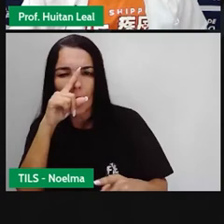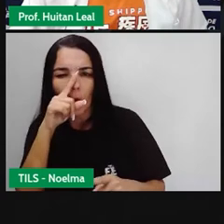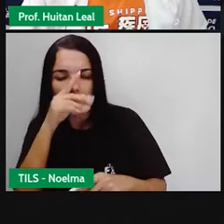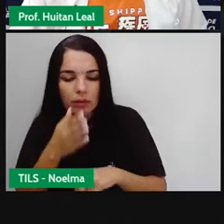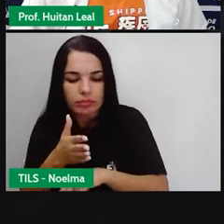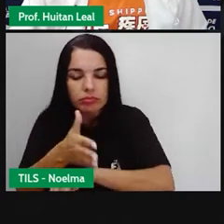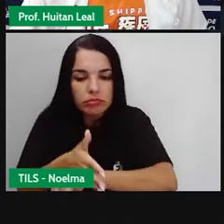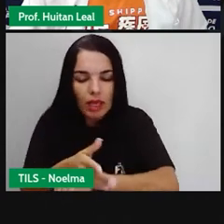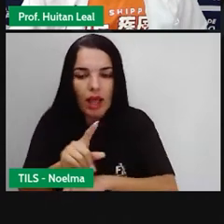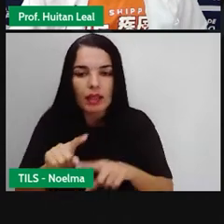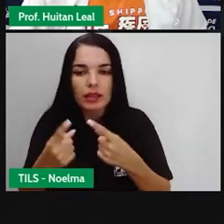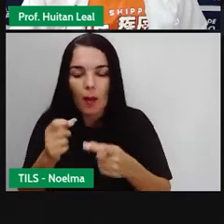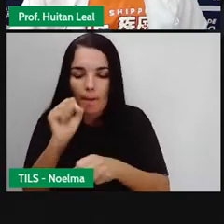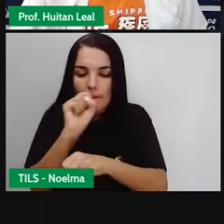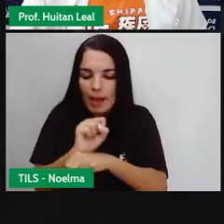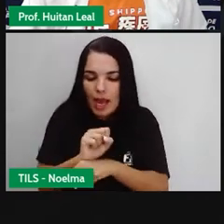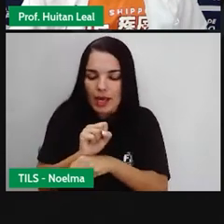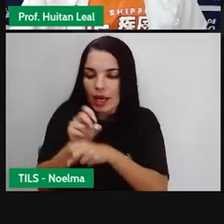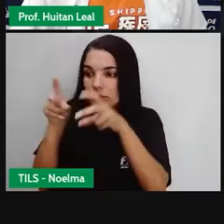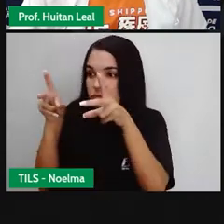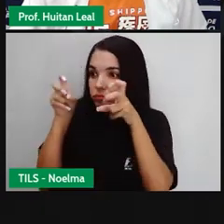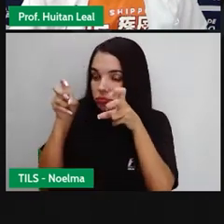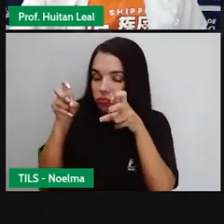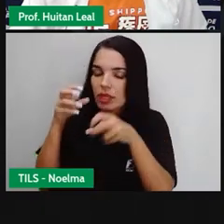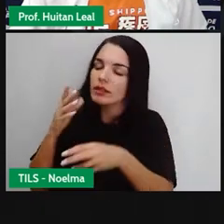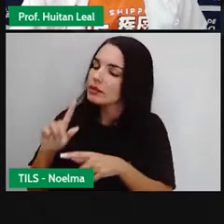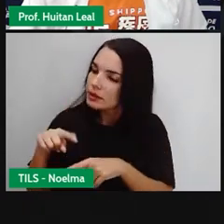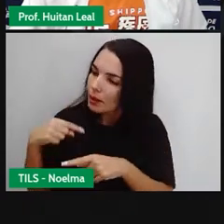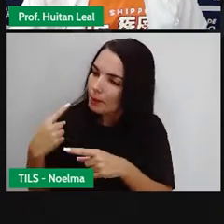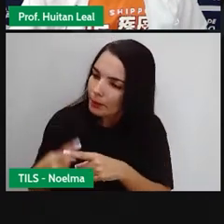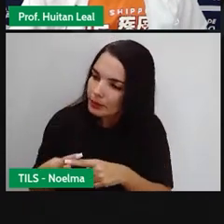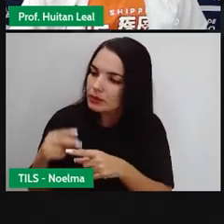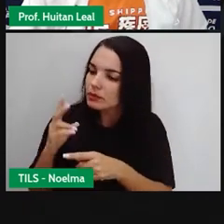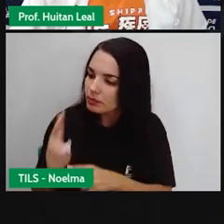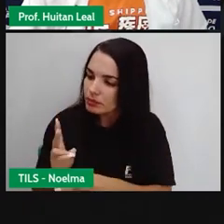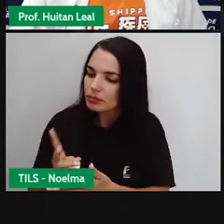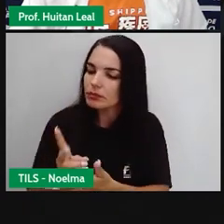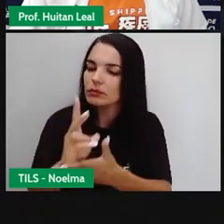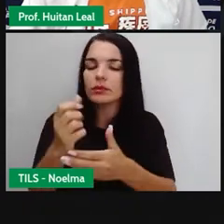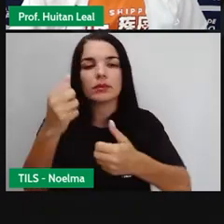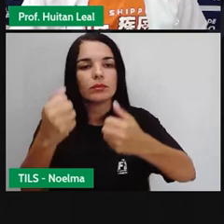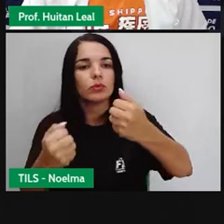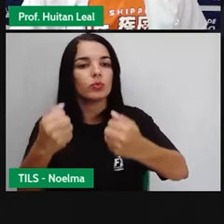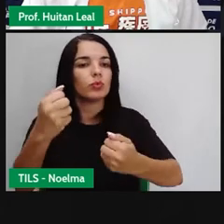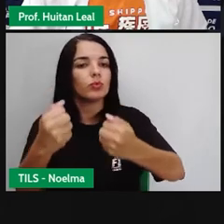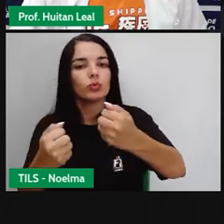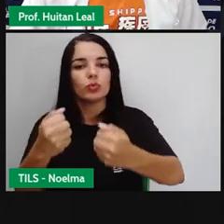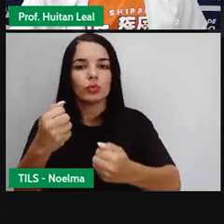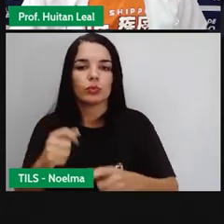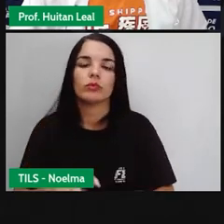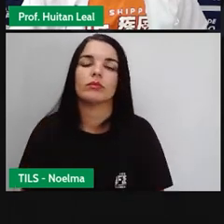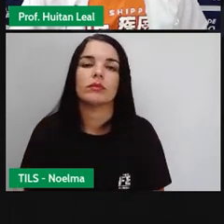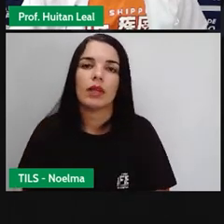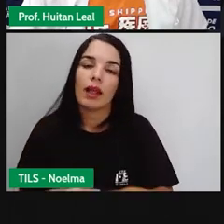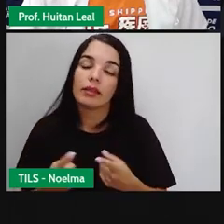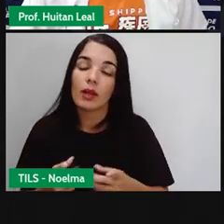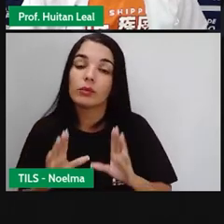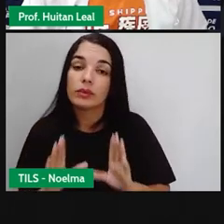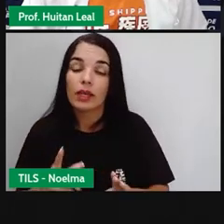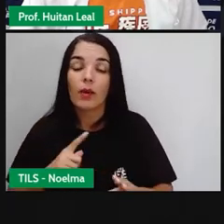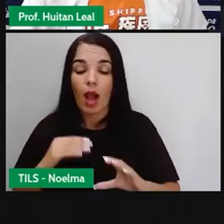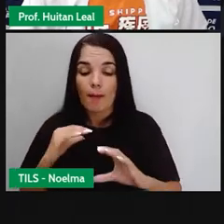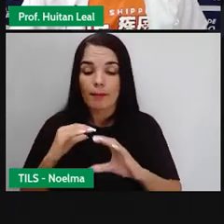Então, você para, observa e segue. A placa páreo já te dá uma dica, também te dá uma